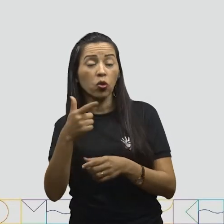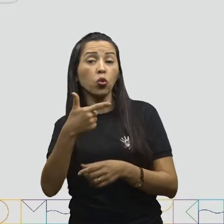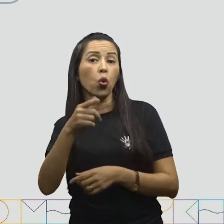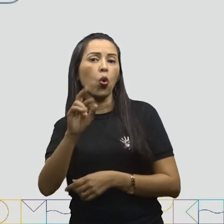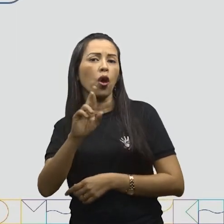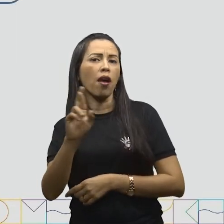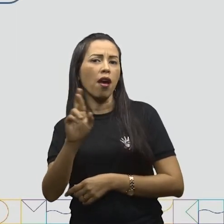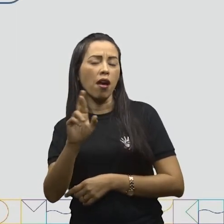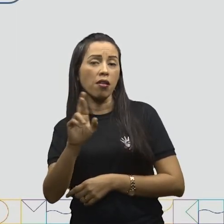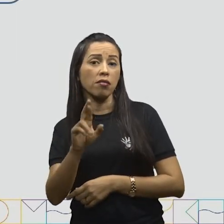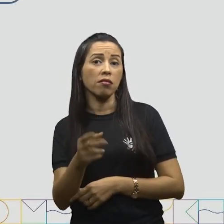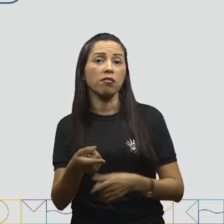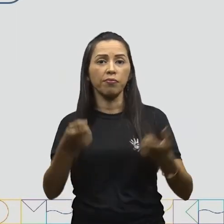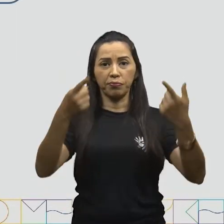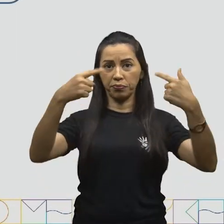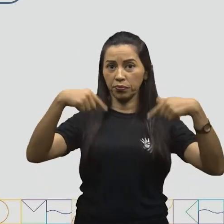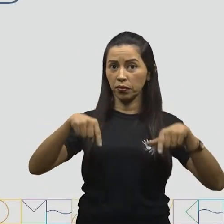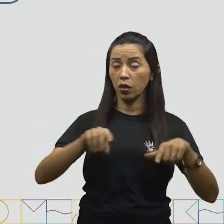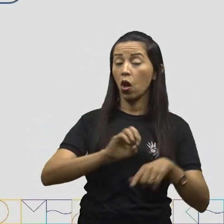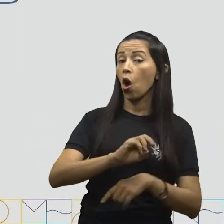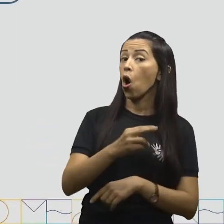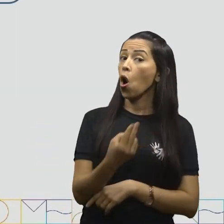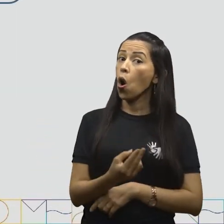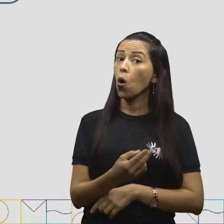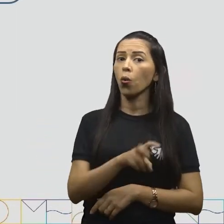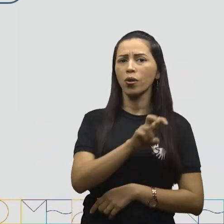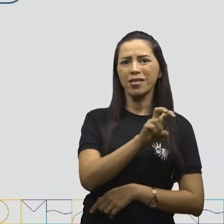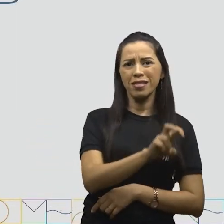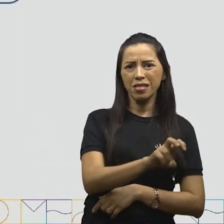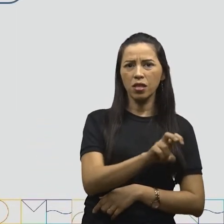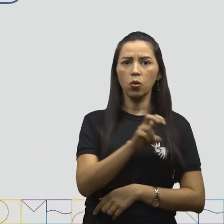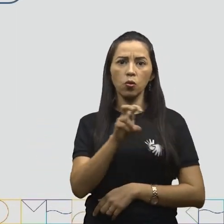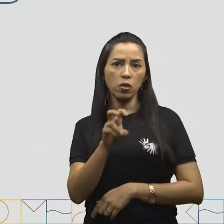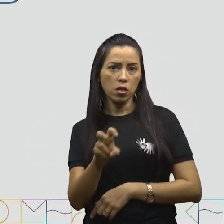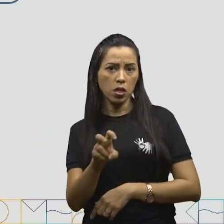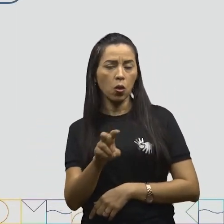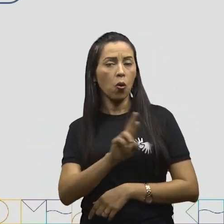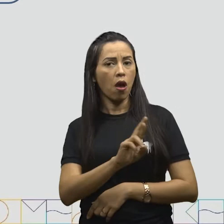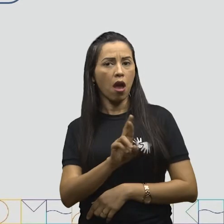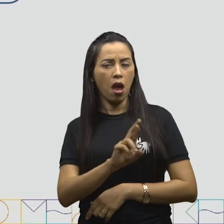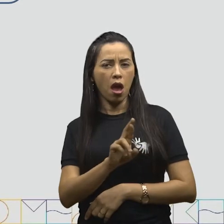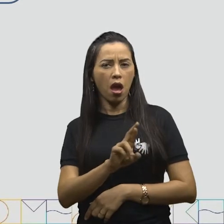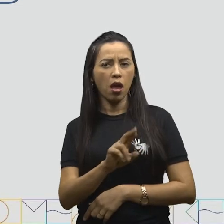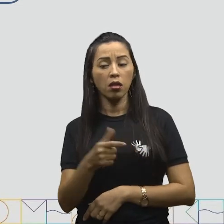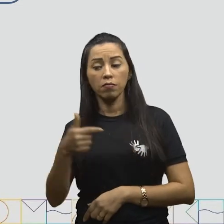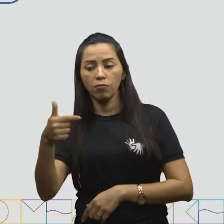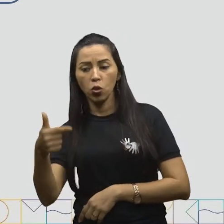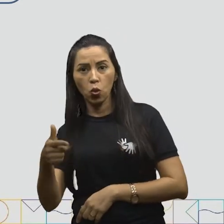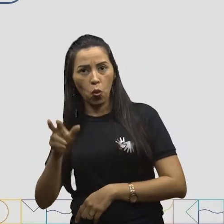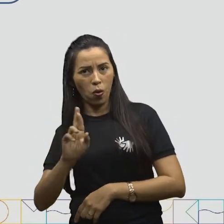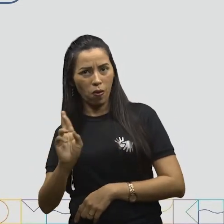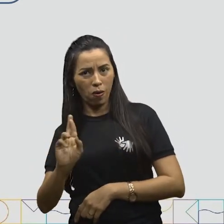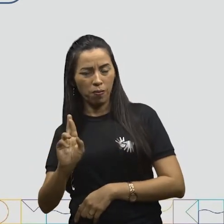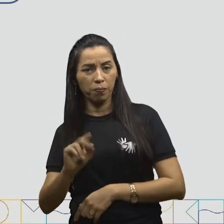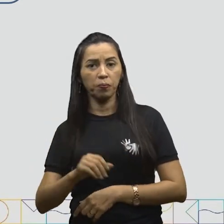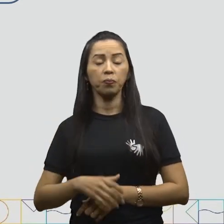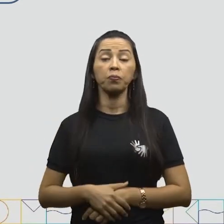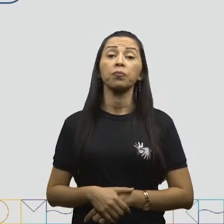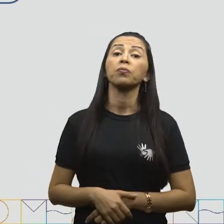Ou duas de 5 reais e uma de 2 reais.